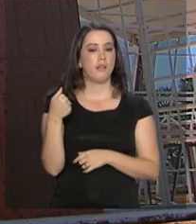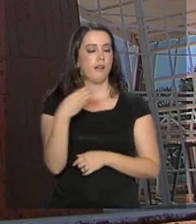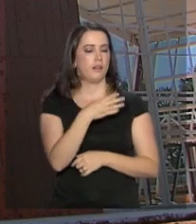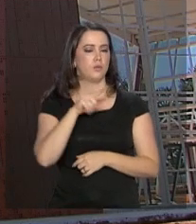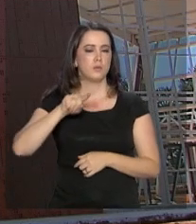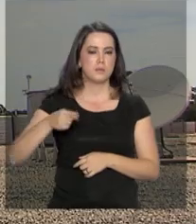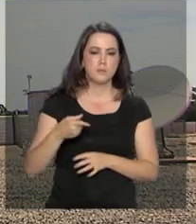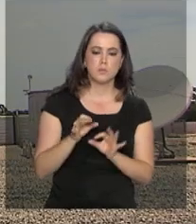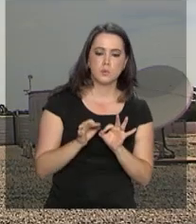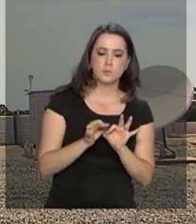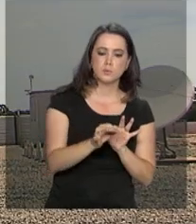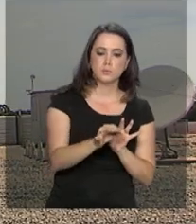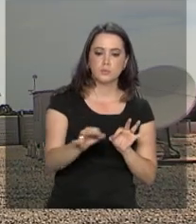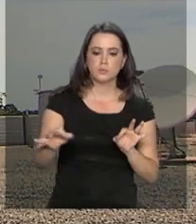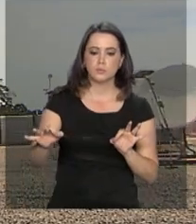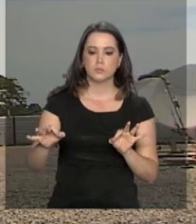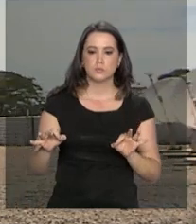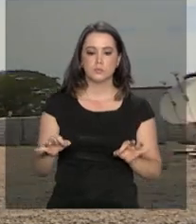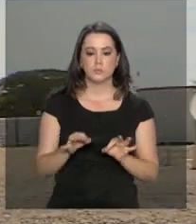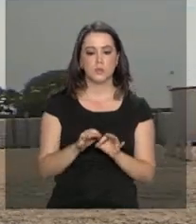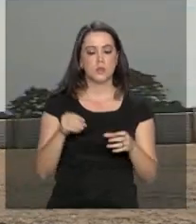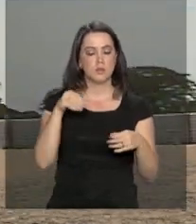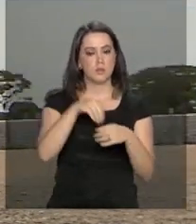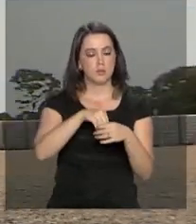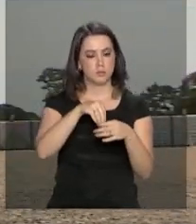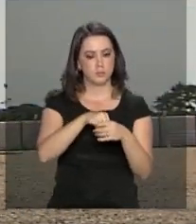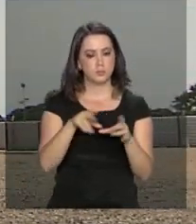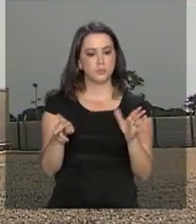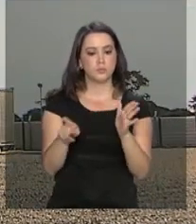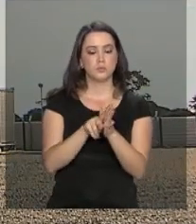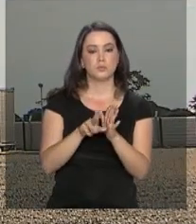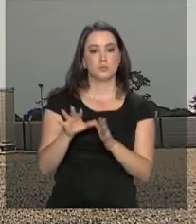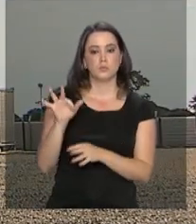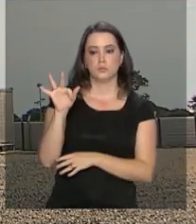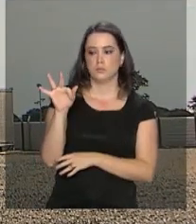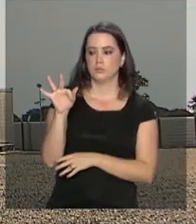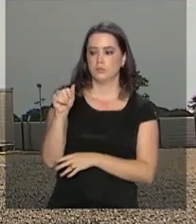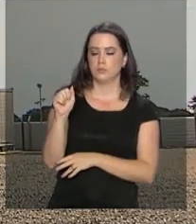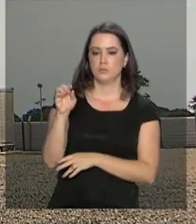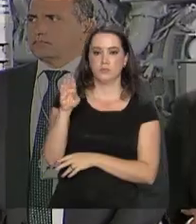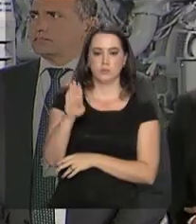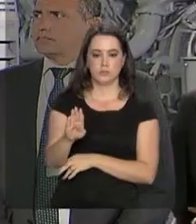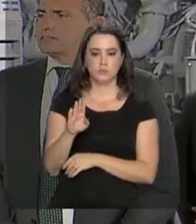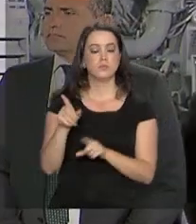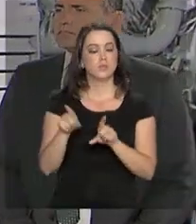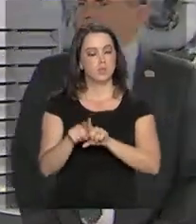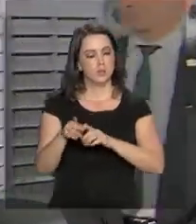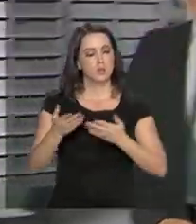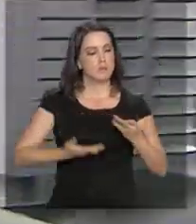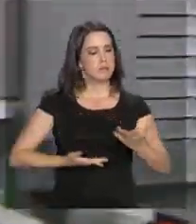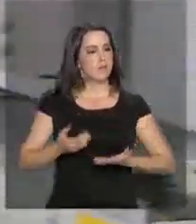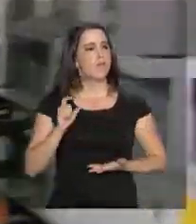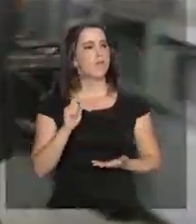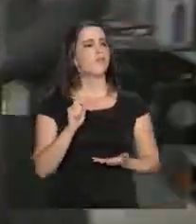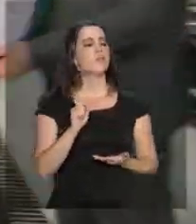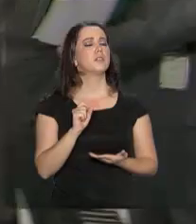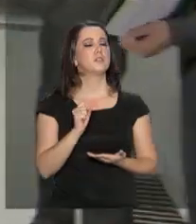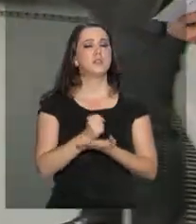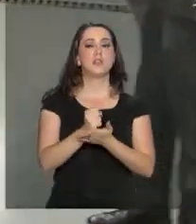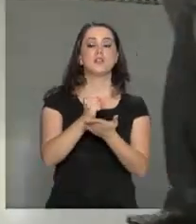mil metros quadrados dentro do Comando Regional da Força Aérea Brasileira em Brasília e servirá para